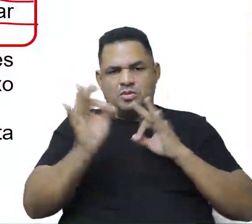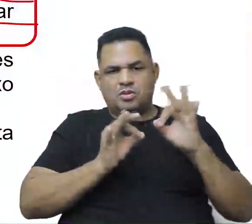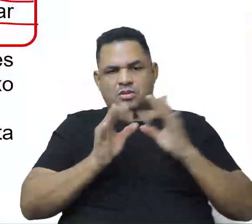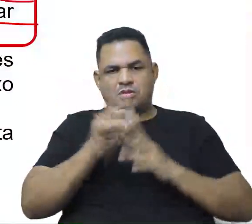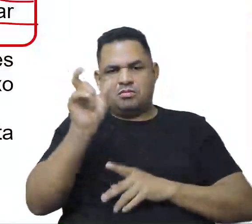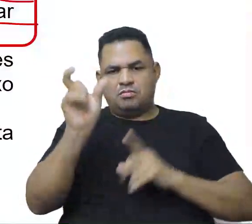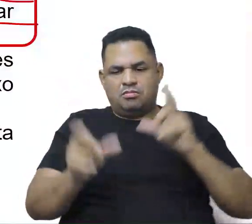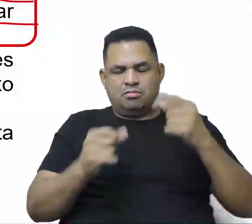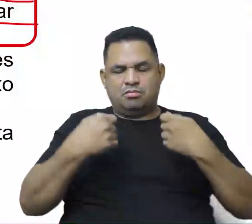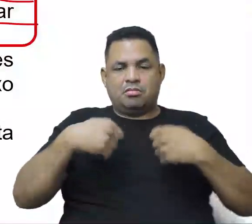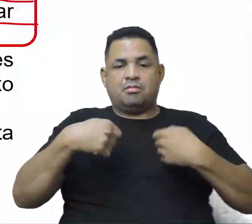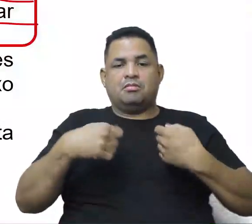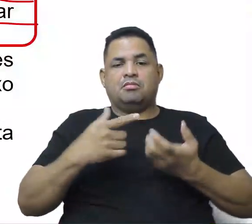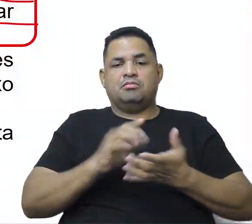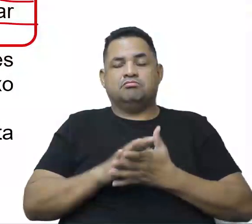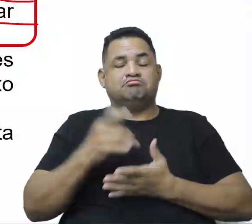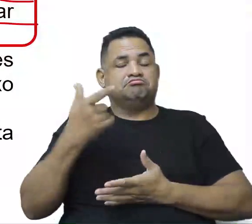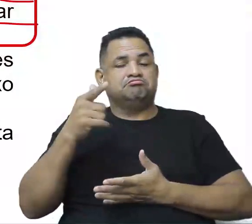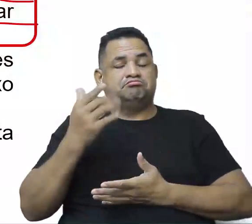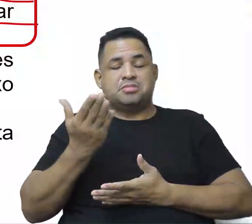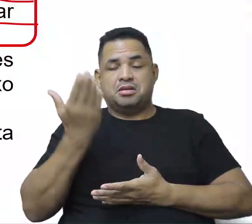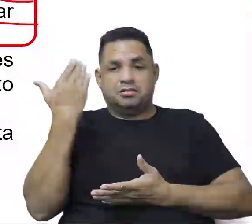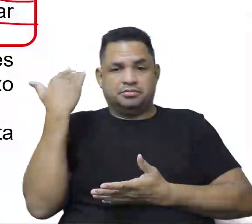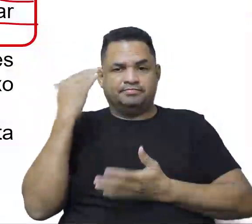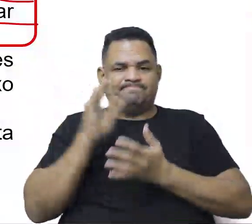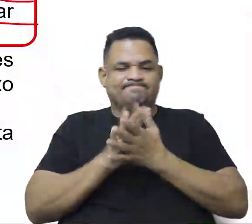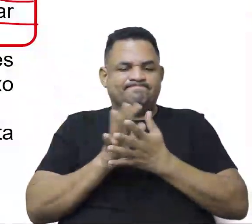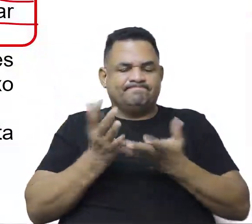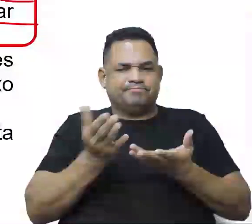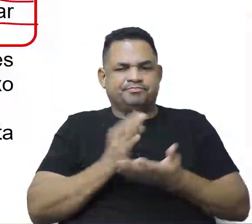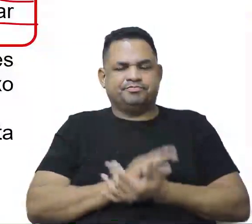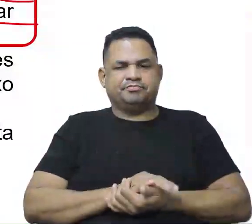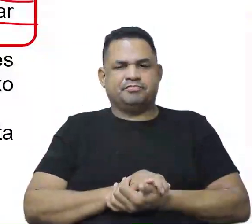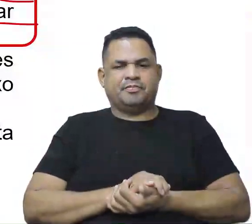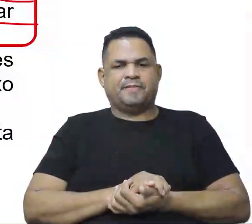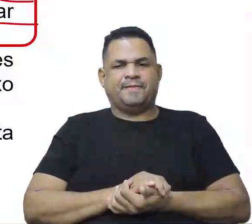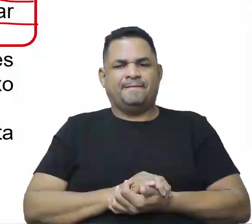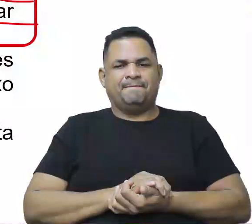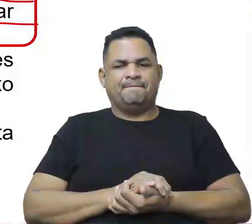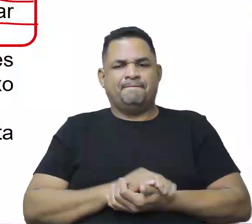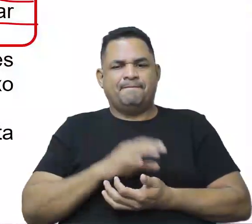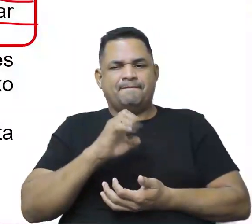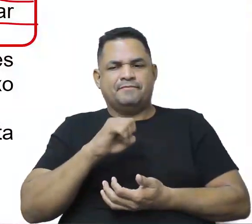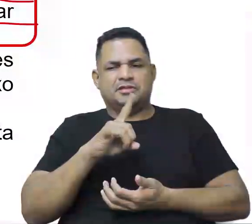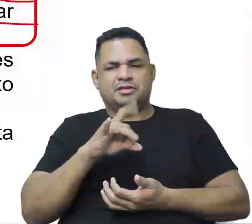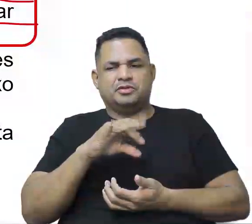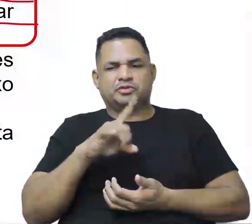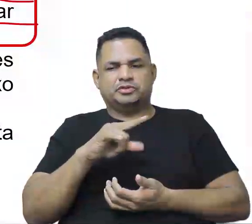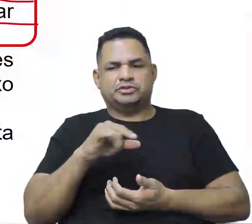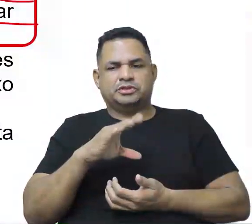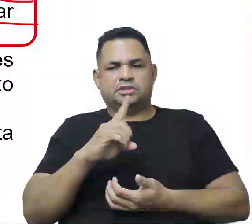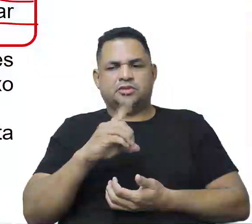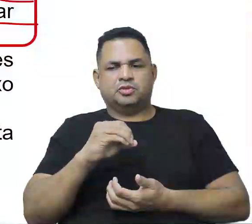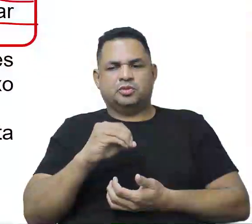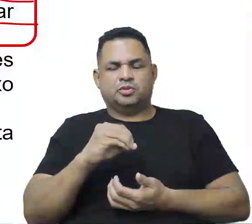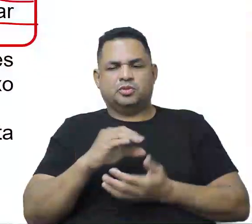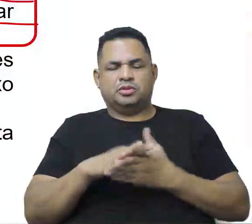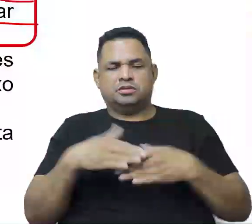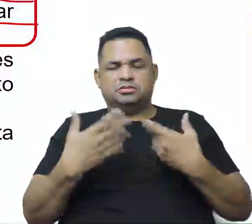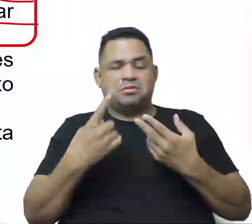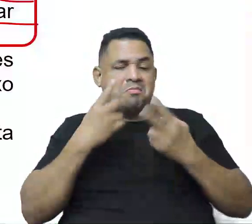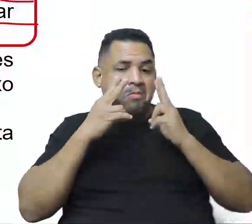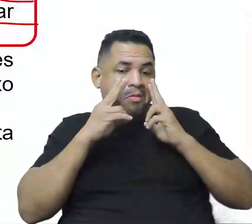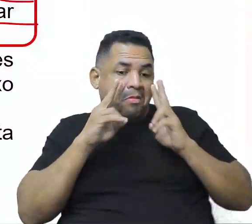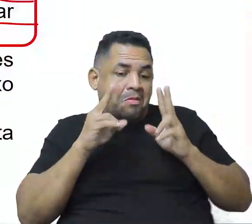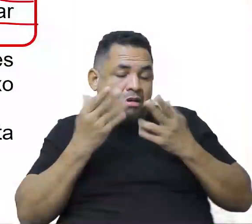aí no indivíduo essas necessidades que ele não tinha. Vai seduzindo, né? Vai seduzindo. A pessoa vai, aquele olhar,